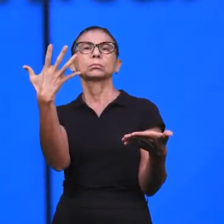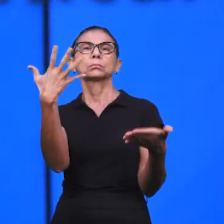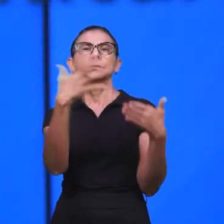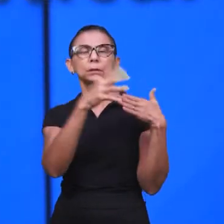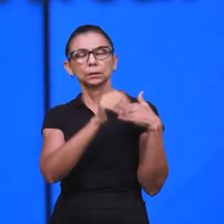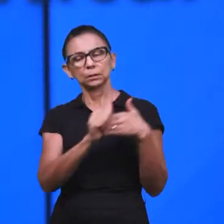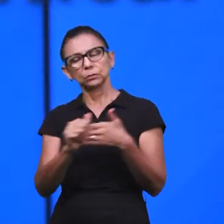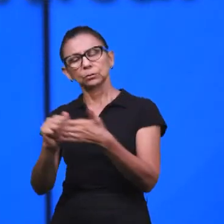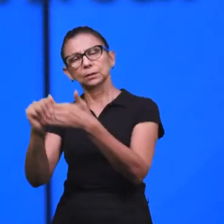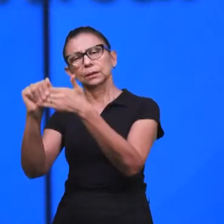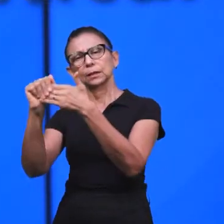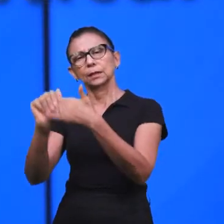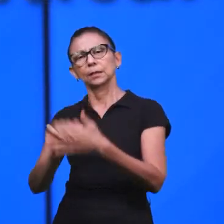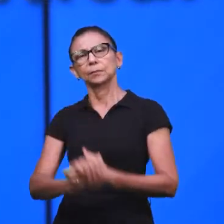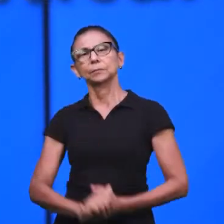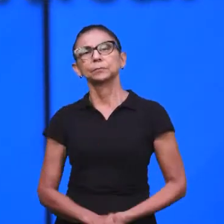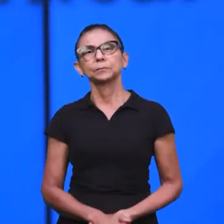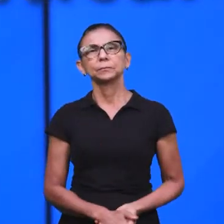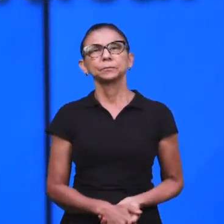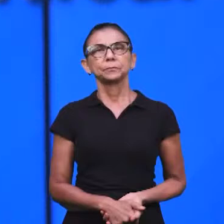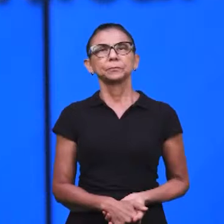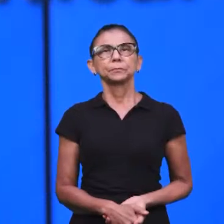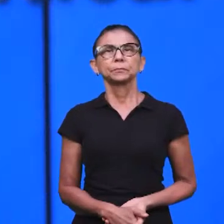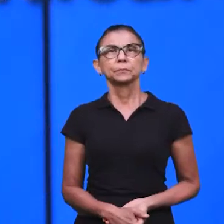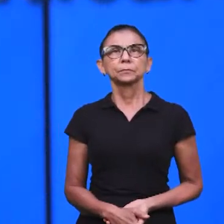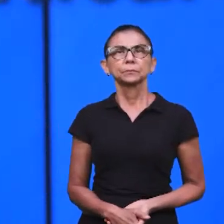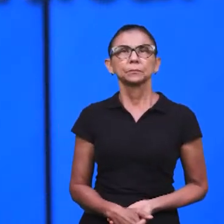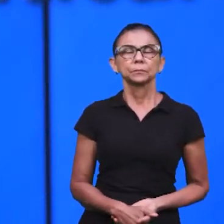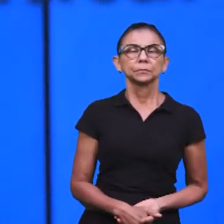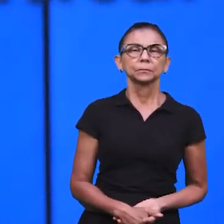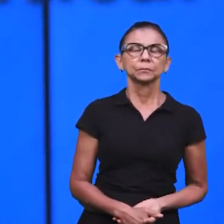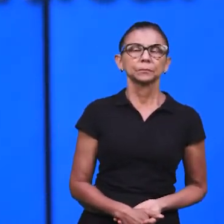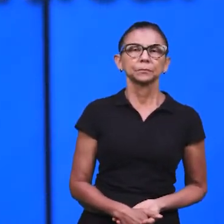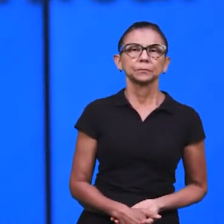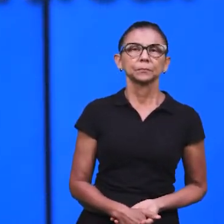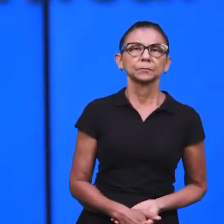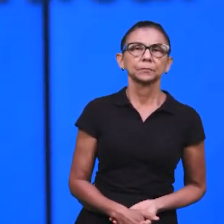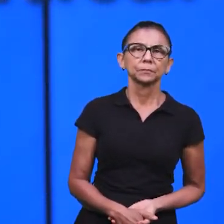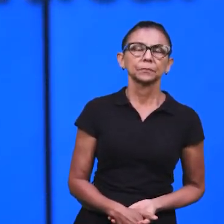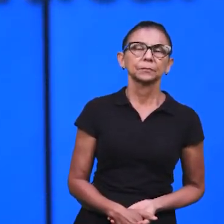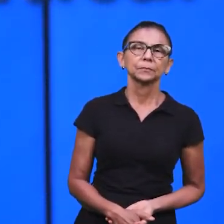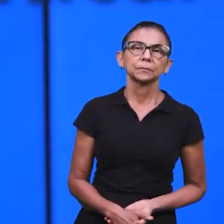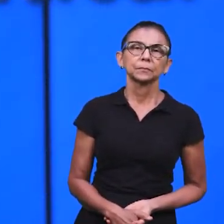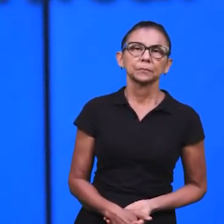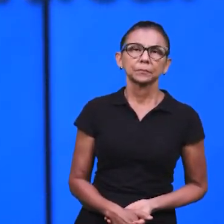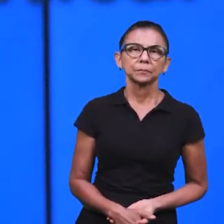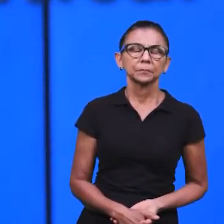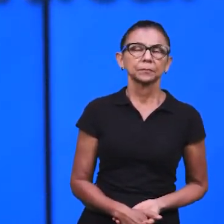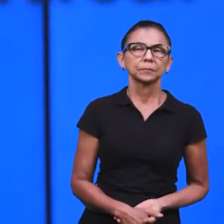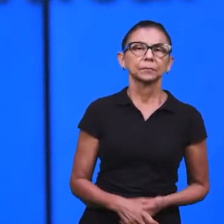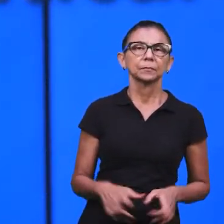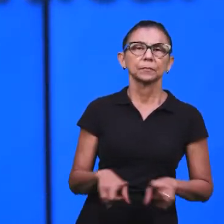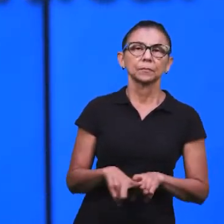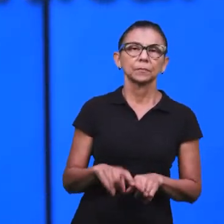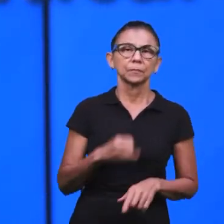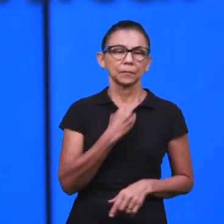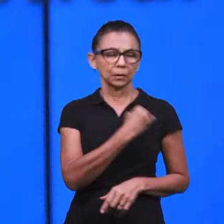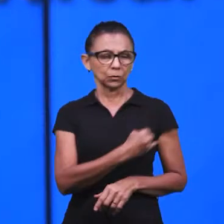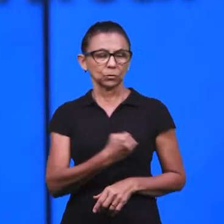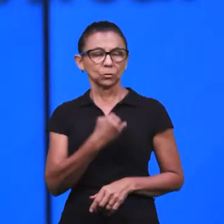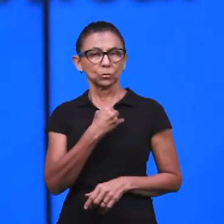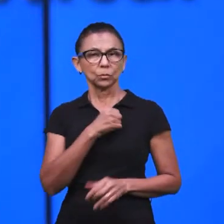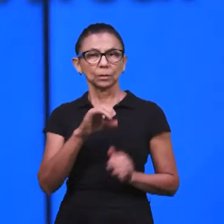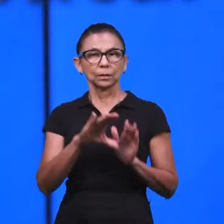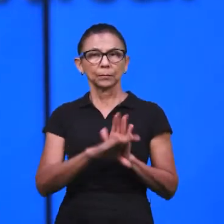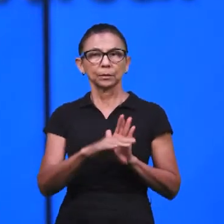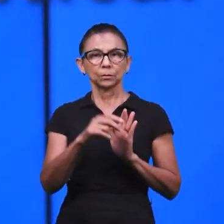para o nosso caminho. Lâmpada para os nossos pés e luz para o nosso caminho. Muito bem colocado na sua resposta e também a sua citação de João,